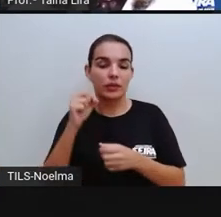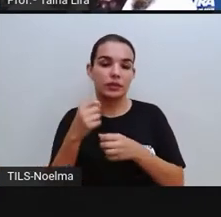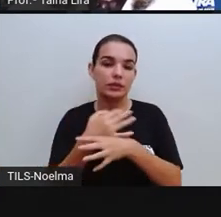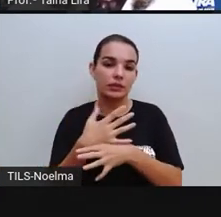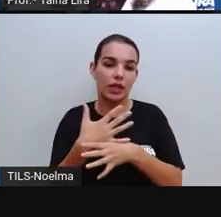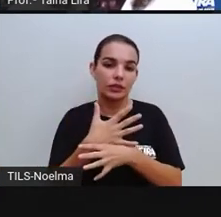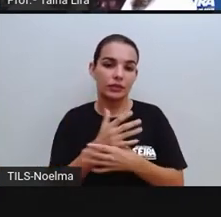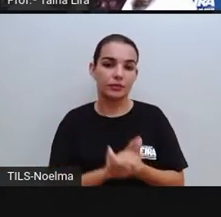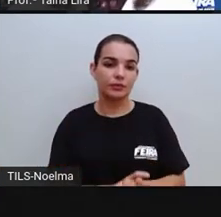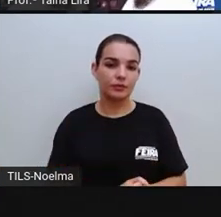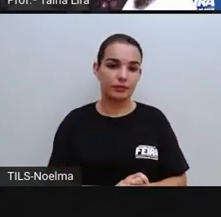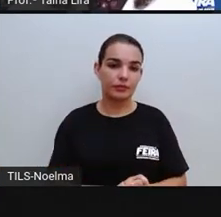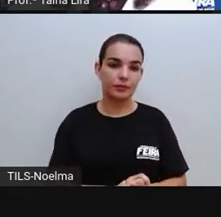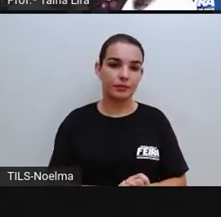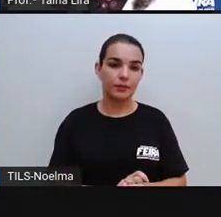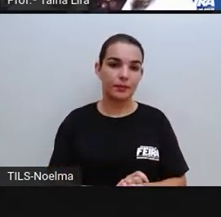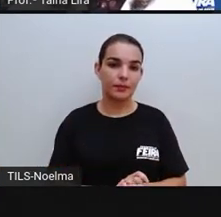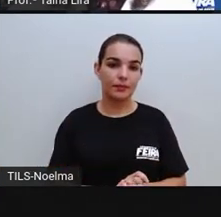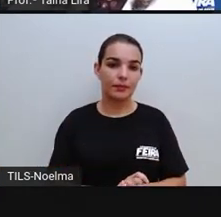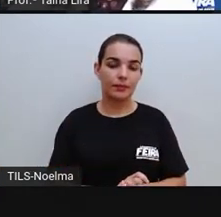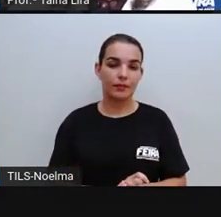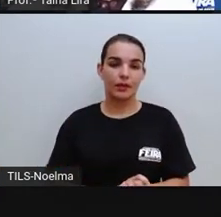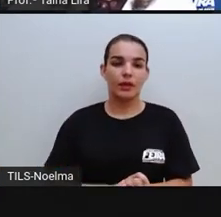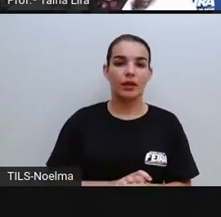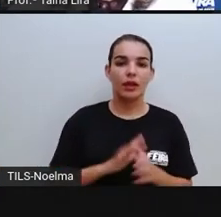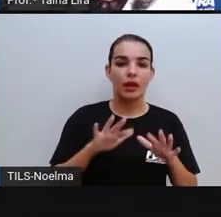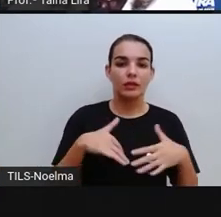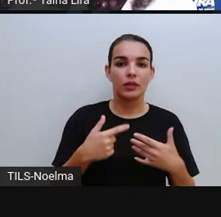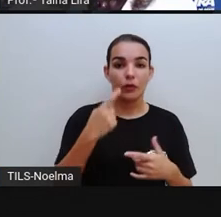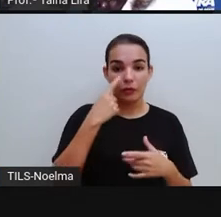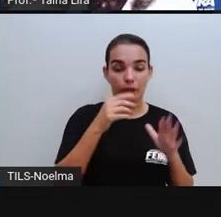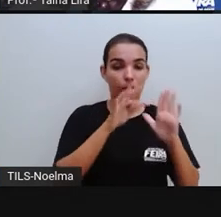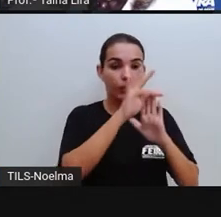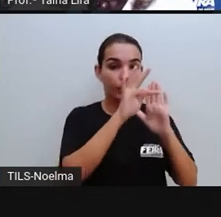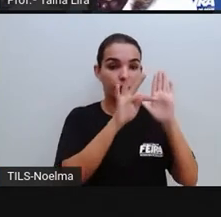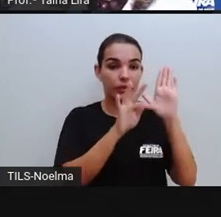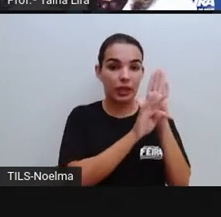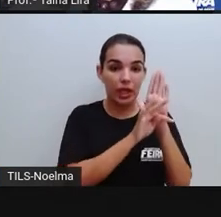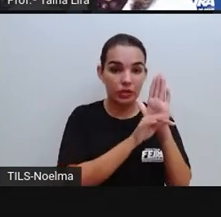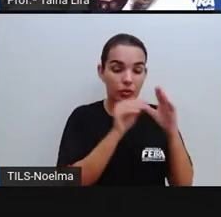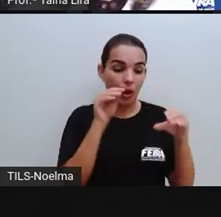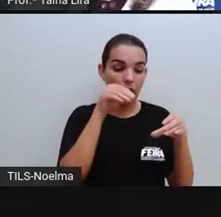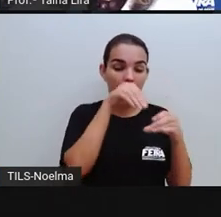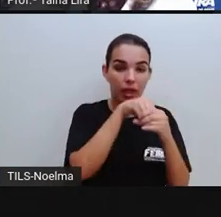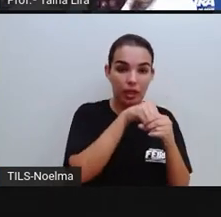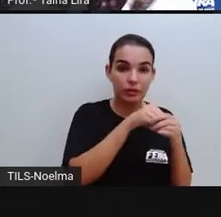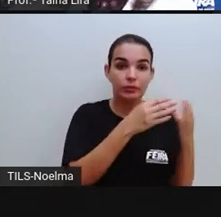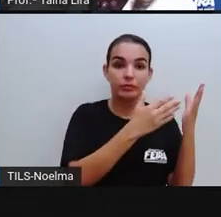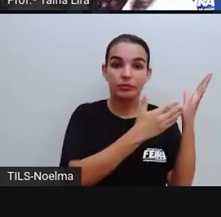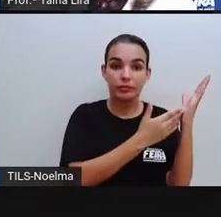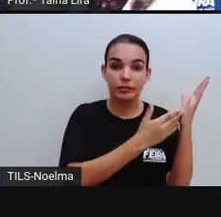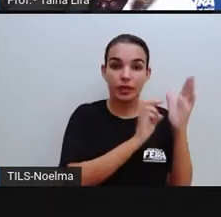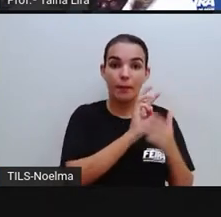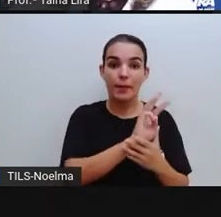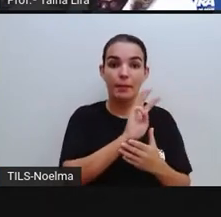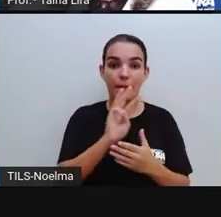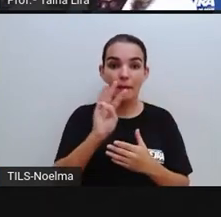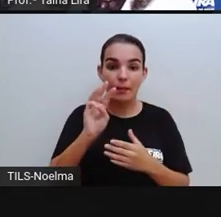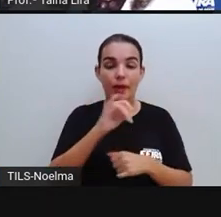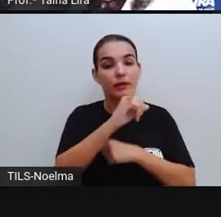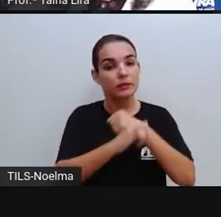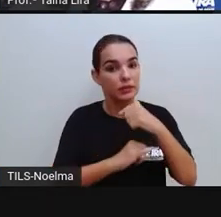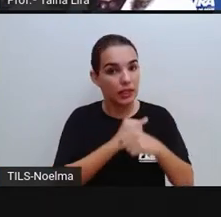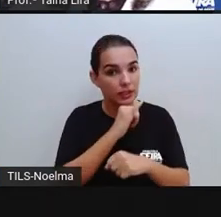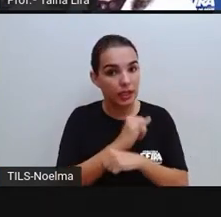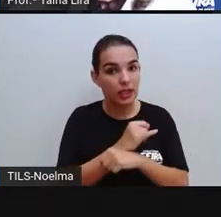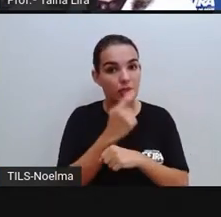da Cidade, como é um texto no Acordo da Cidade, que é um site de notícia,